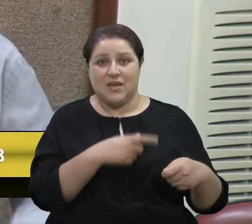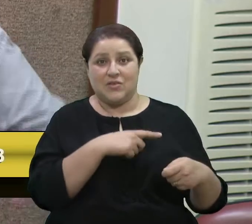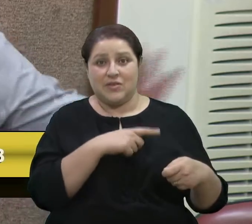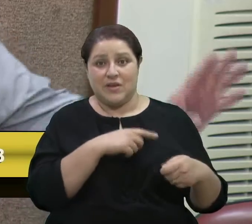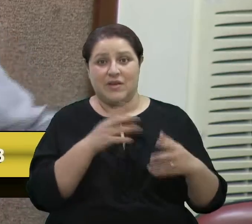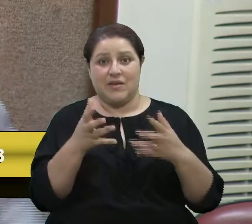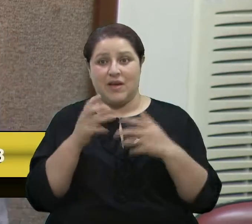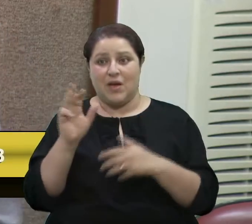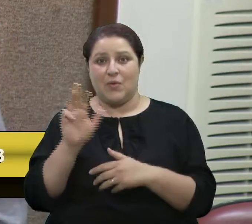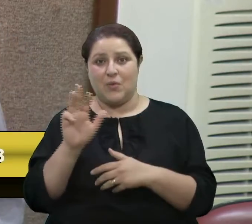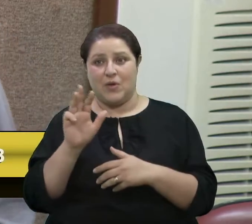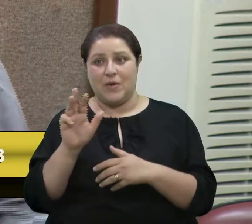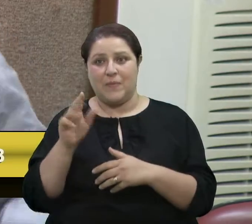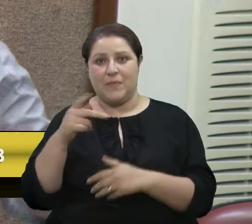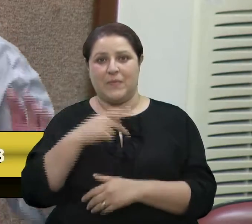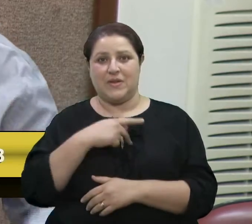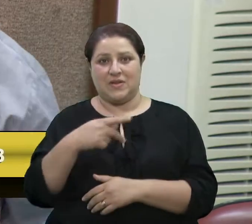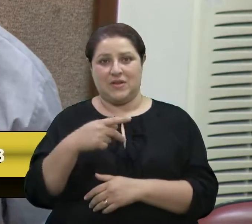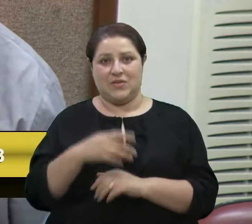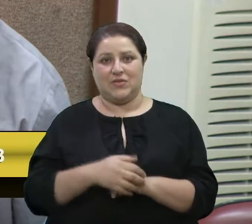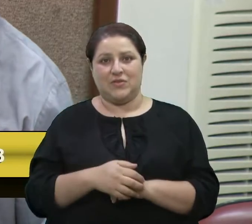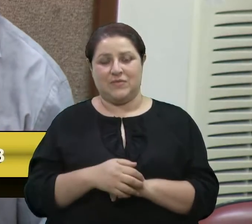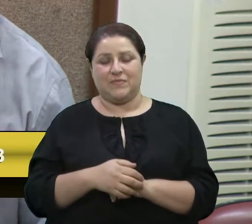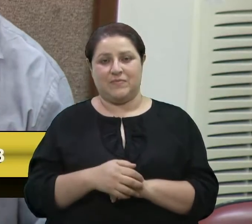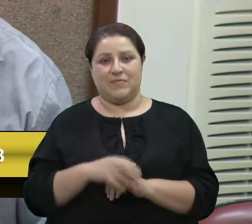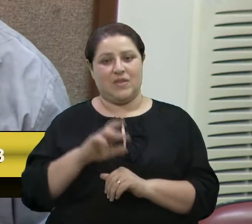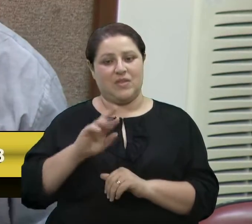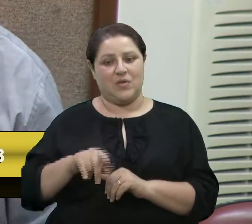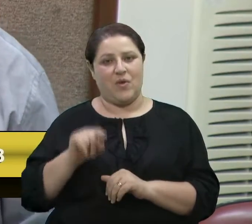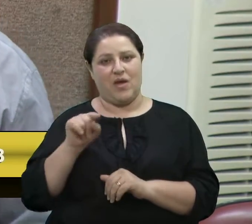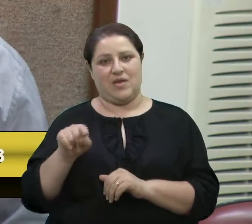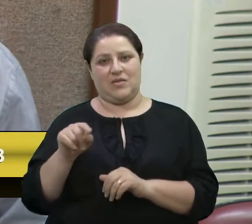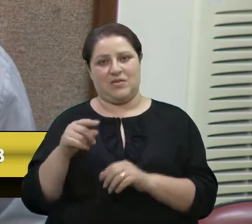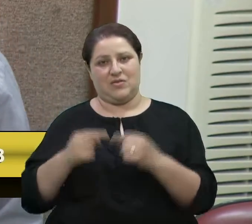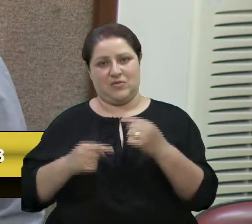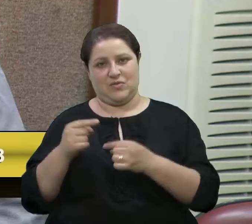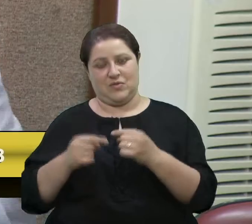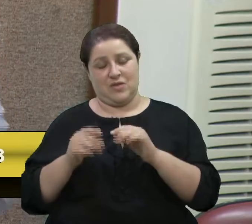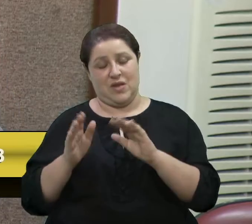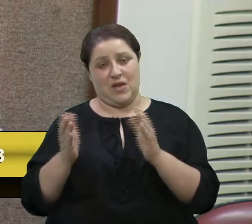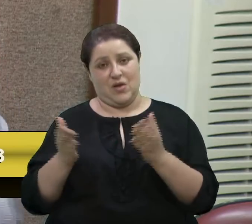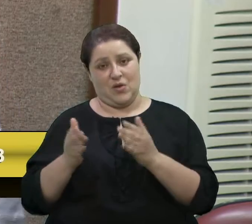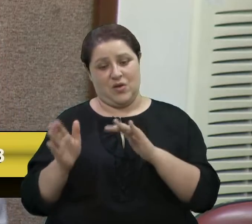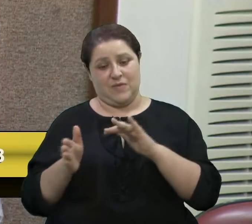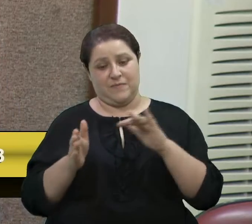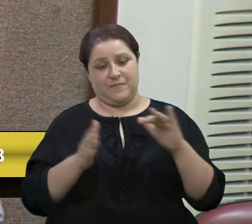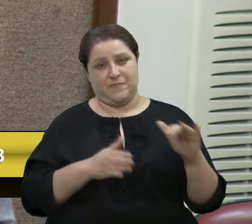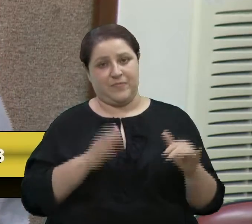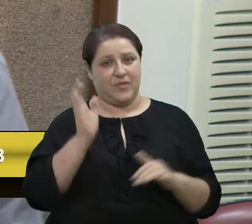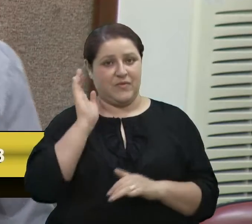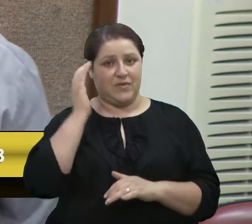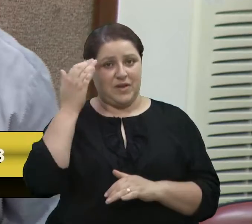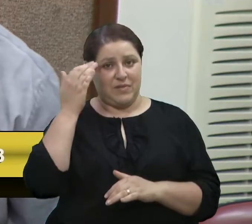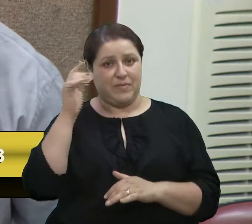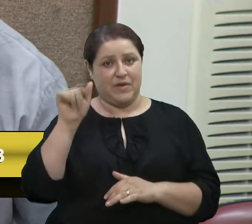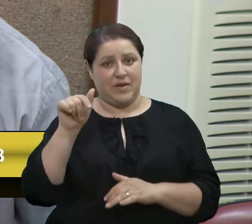Mas esse não é o debate. O debate aqui da casa... Vereador Felipe, o senhor estava na presidência da casa.